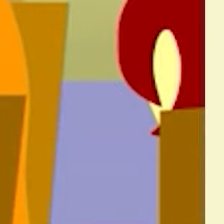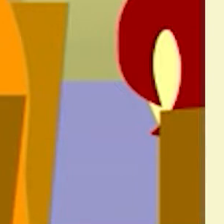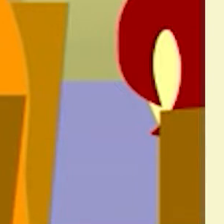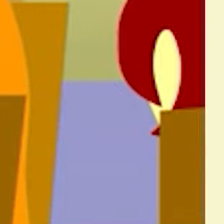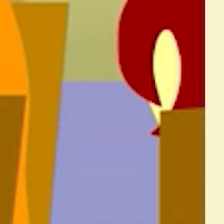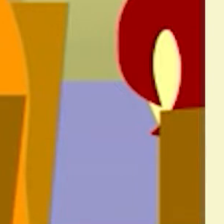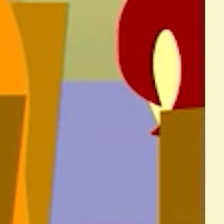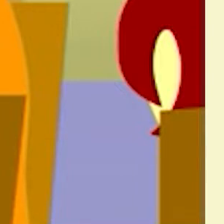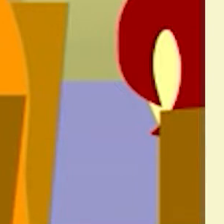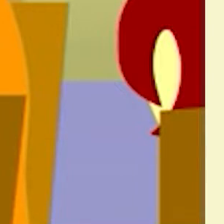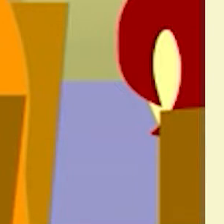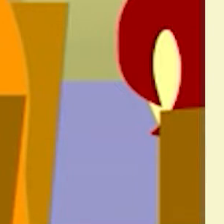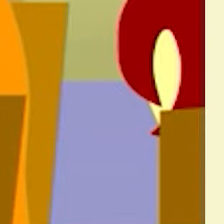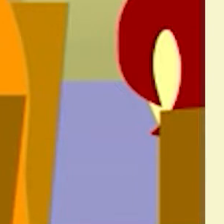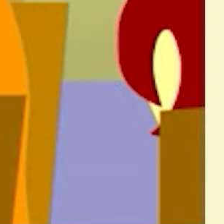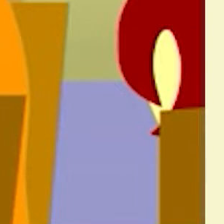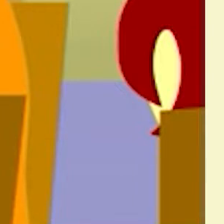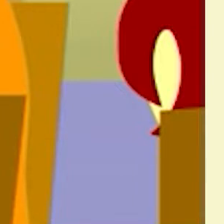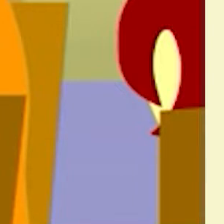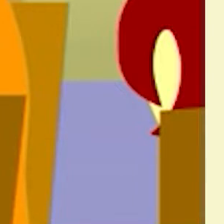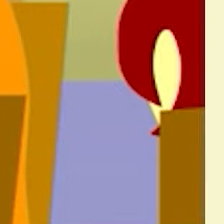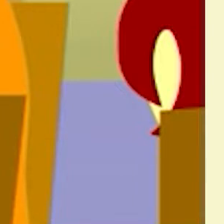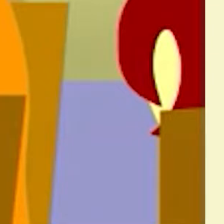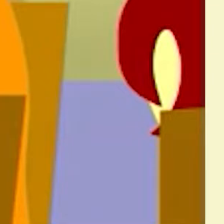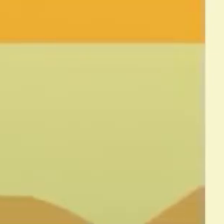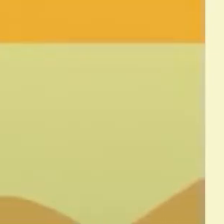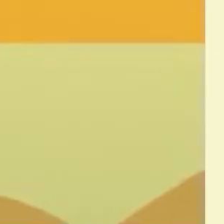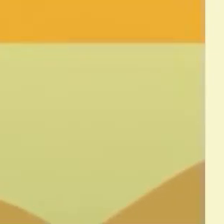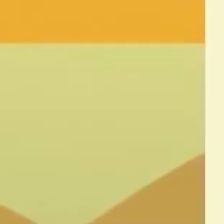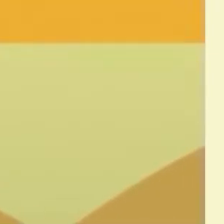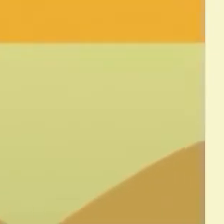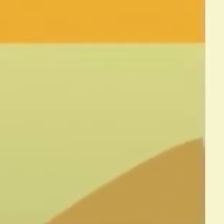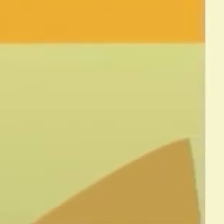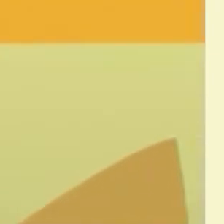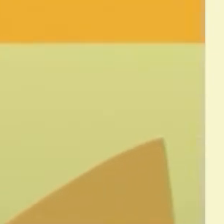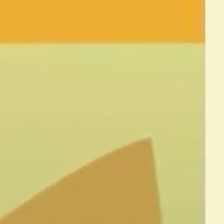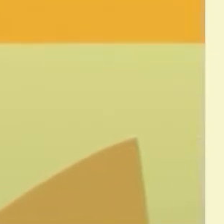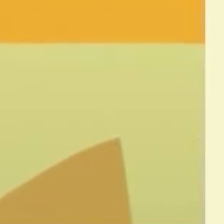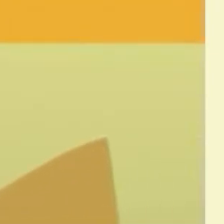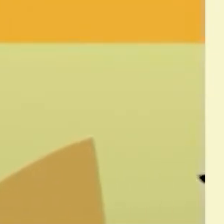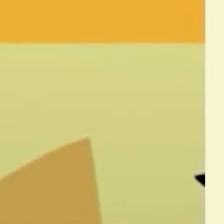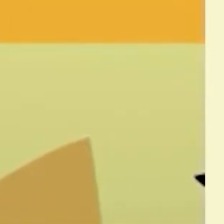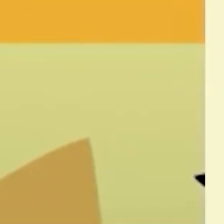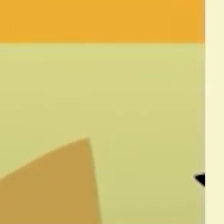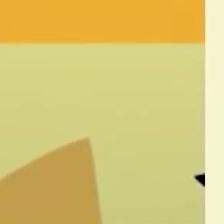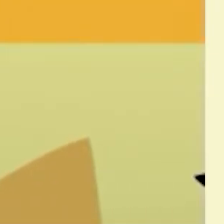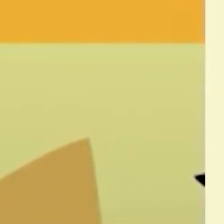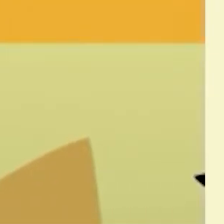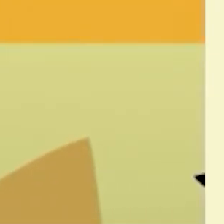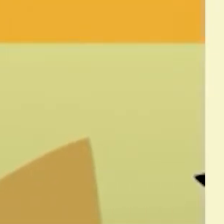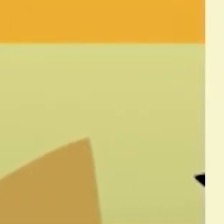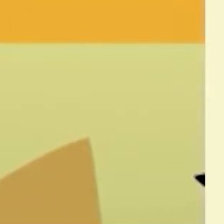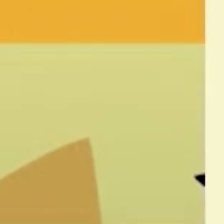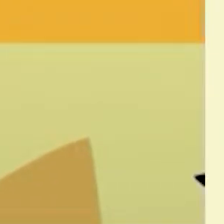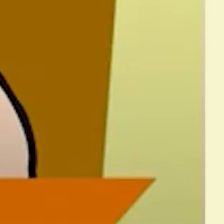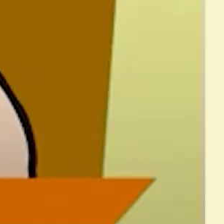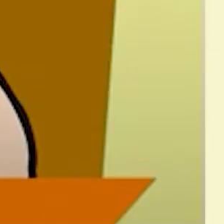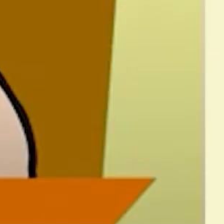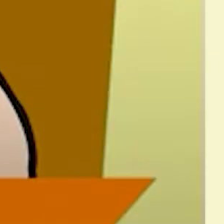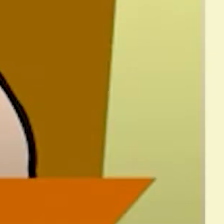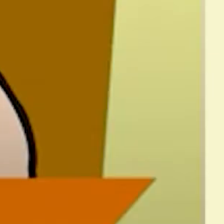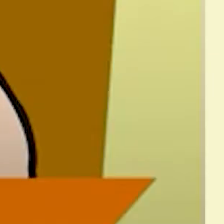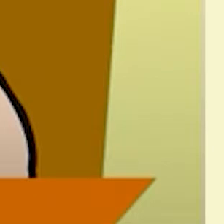empresas oferecem aos consumidores todos os dias. Quem me dá um exemplo de consumismo entre as crianças?